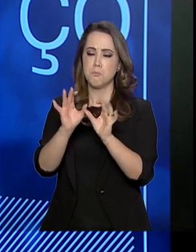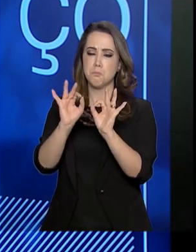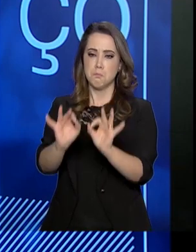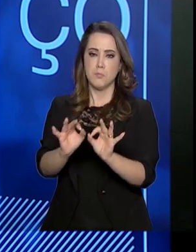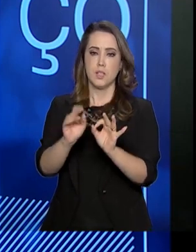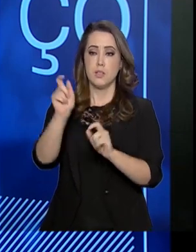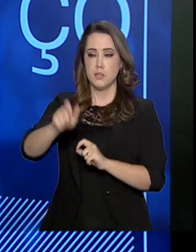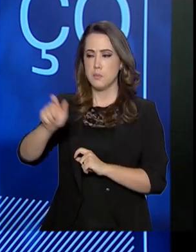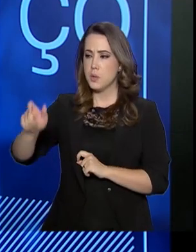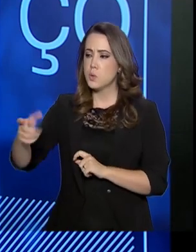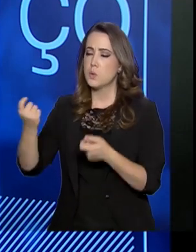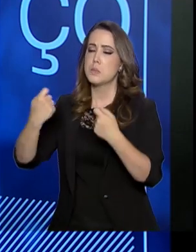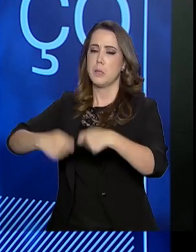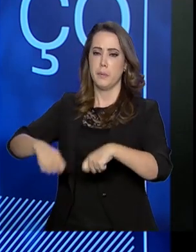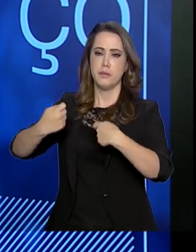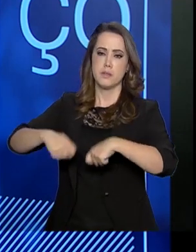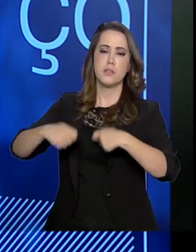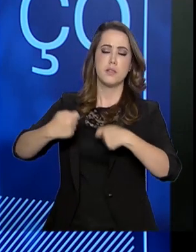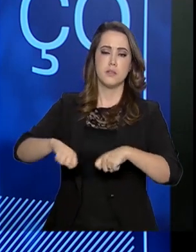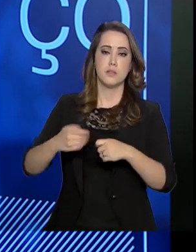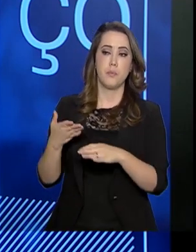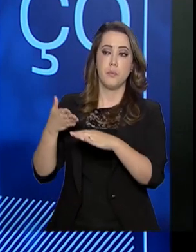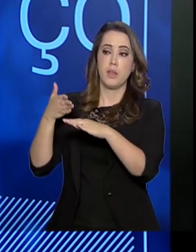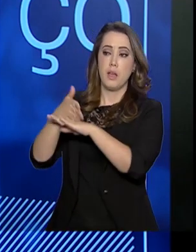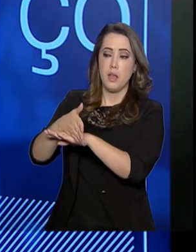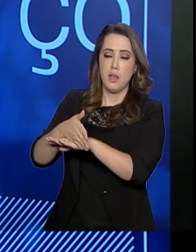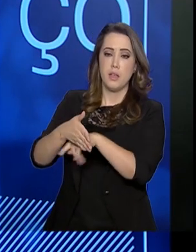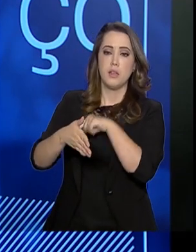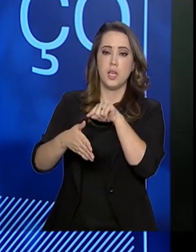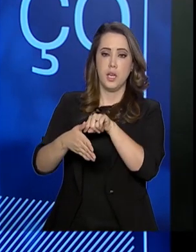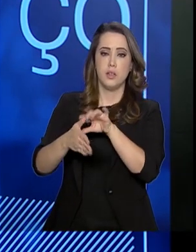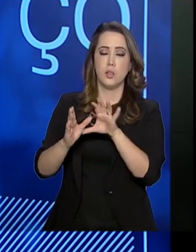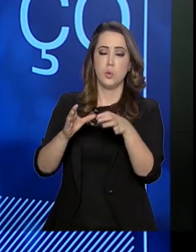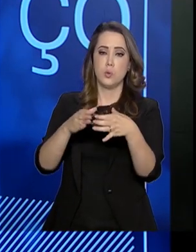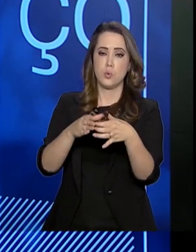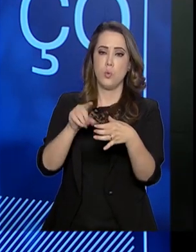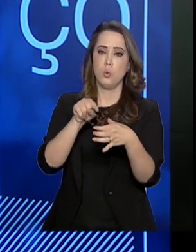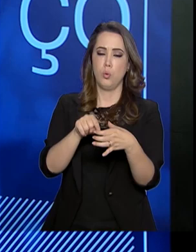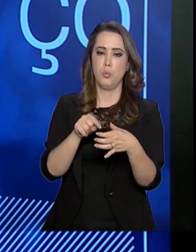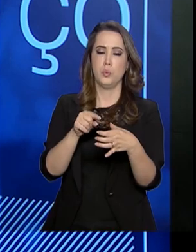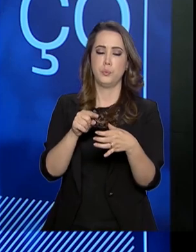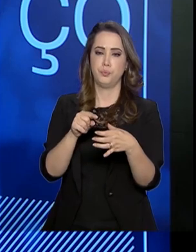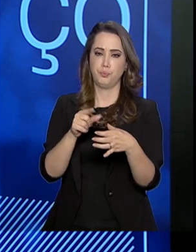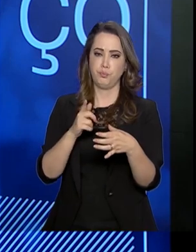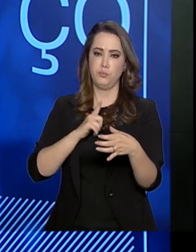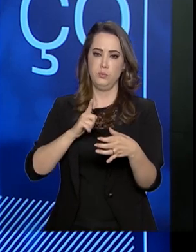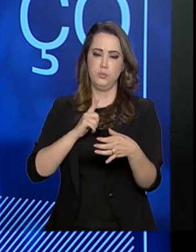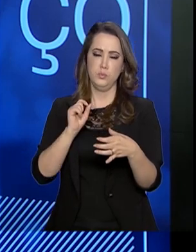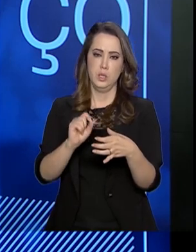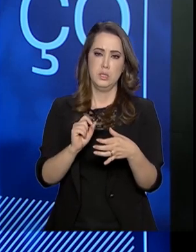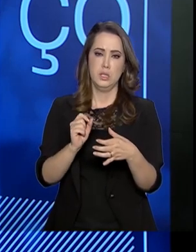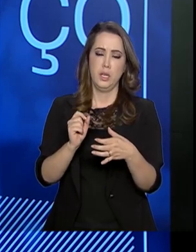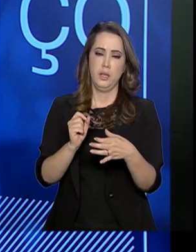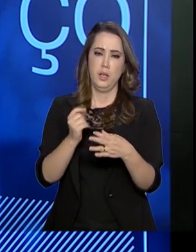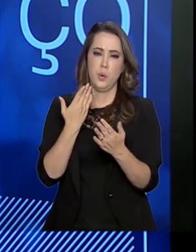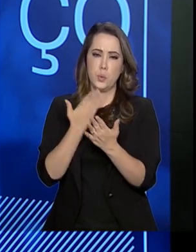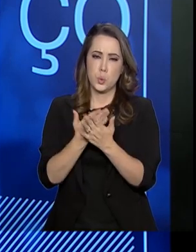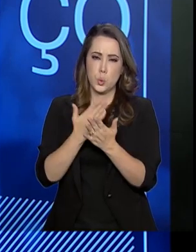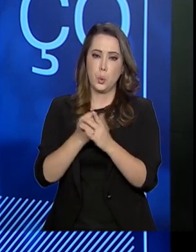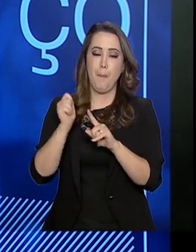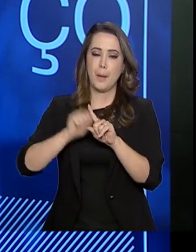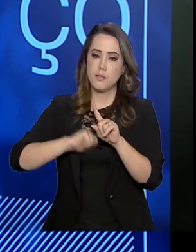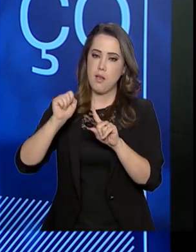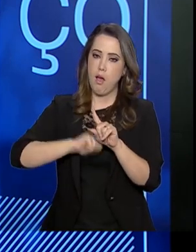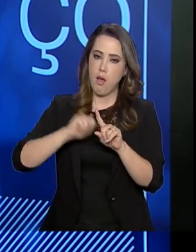pessoas que precisam entram nessa faixa, tem a avaliação mensal,